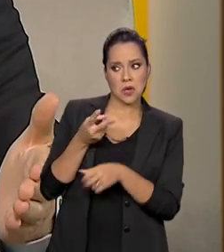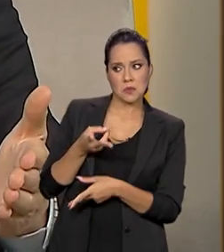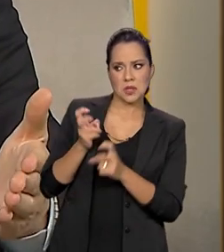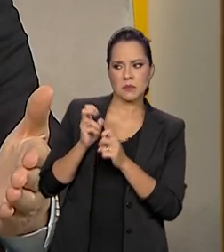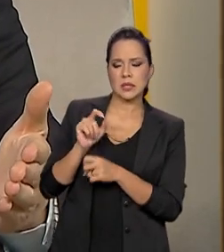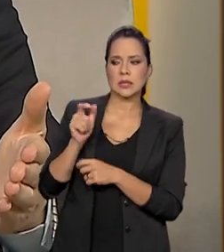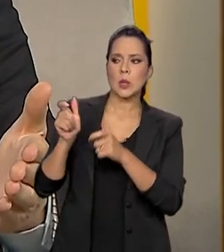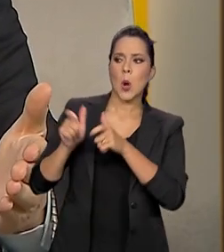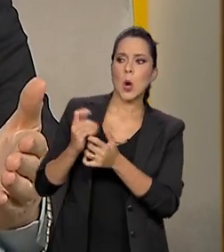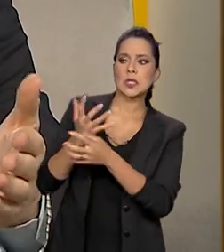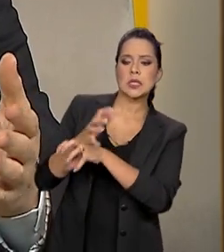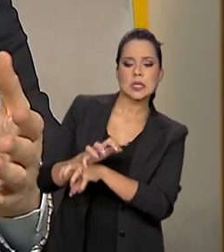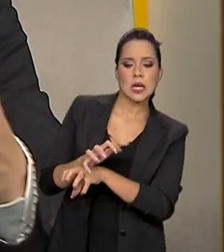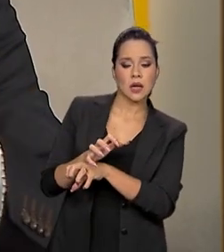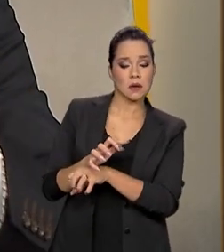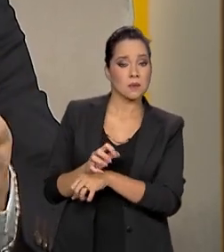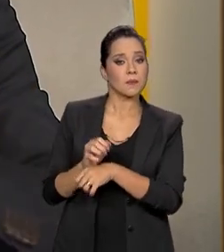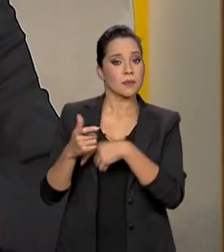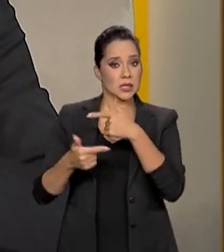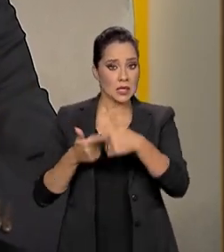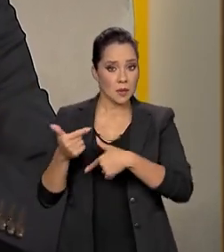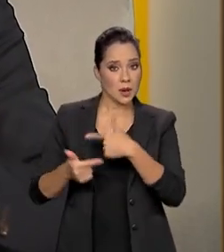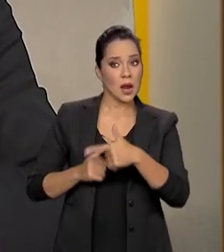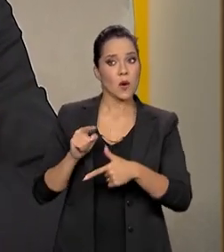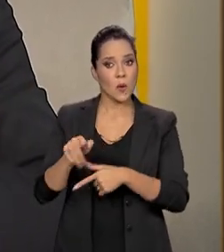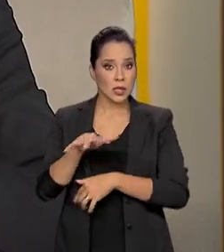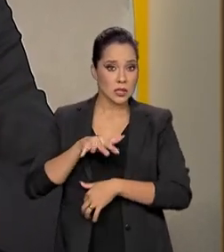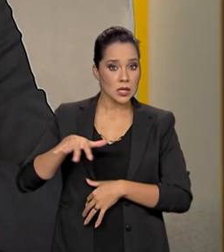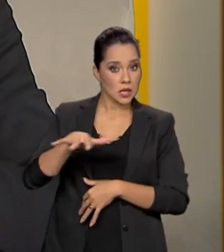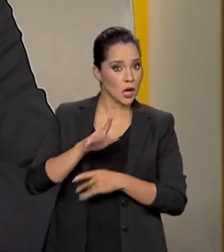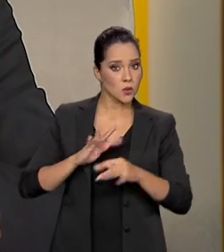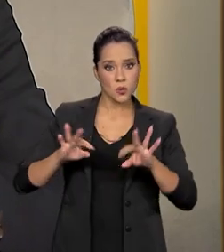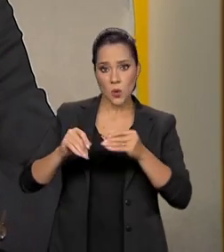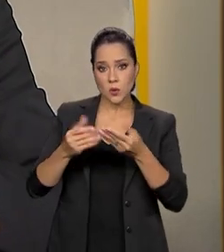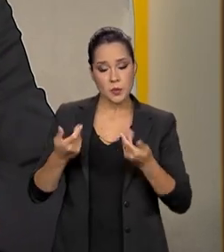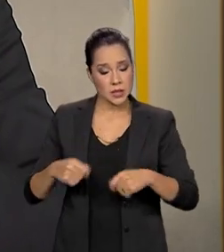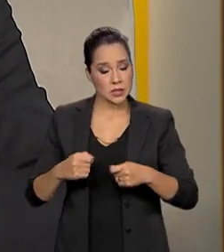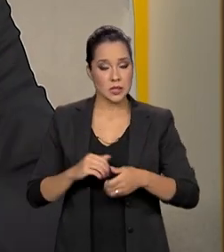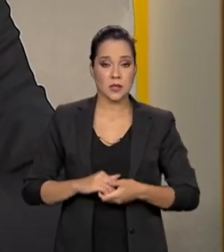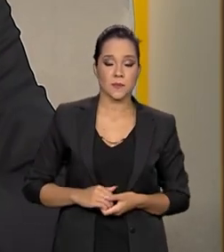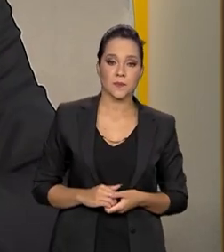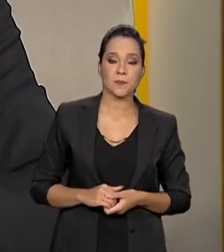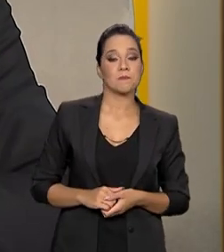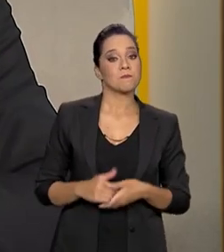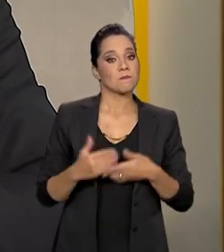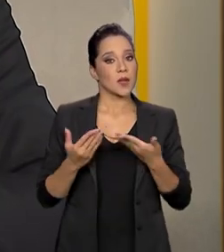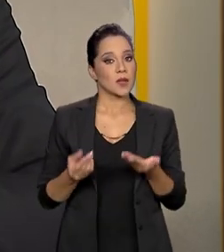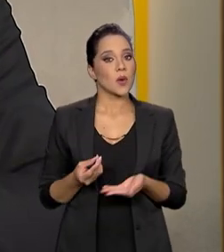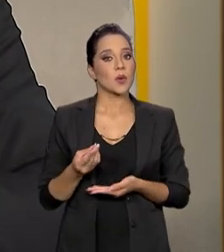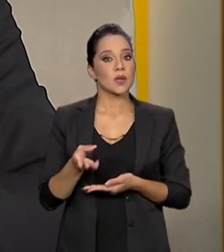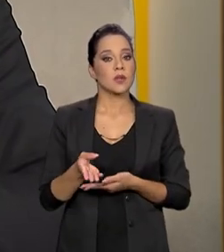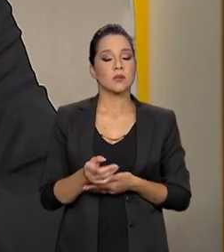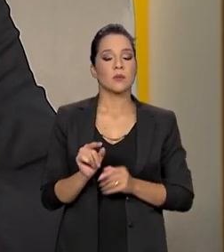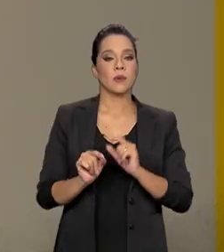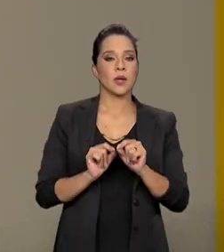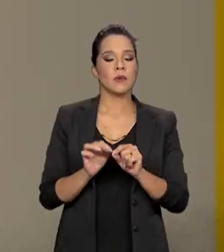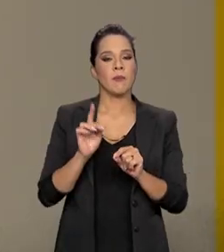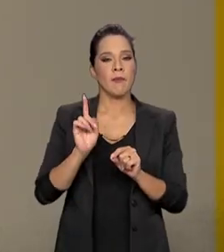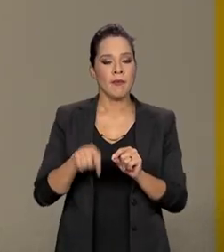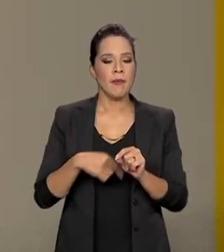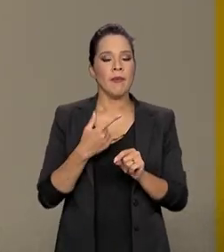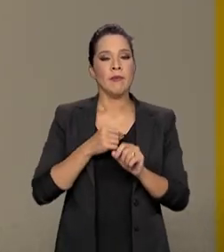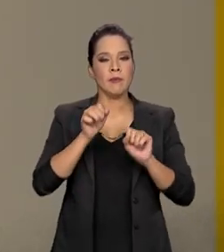Onde tem muita seca e ela tem que trabalhar com esses cenários todos. Então, isso é uma